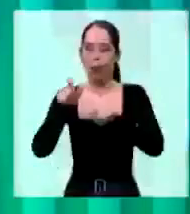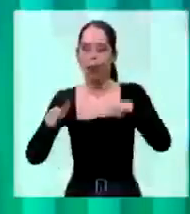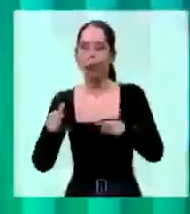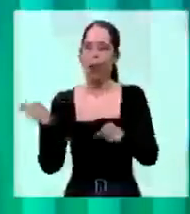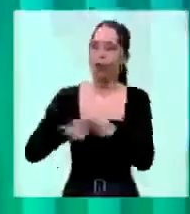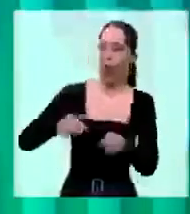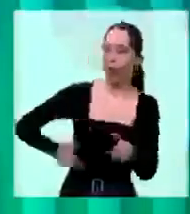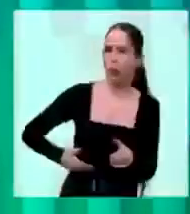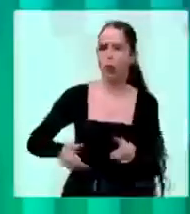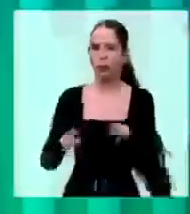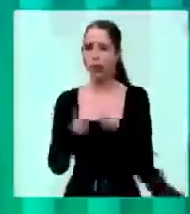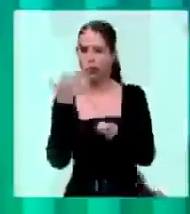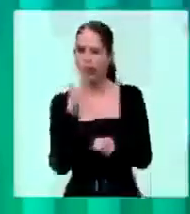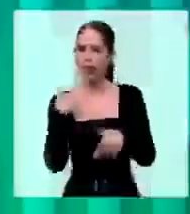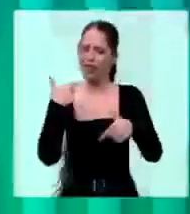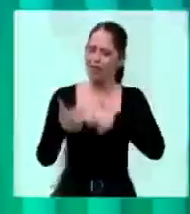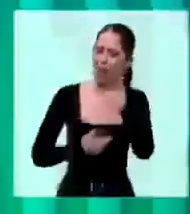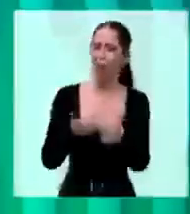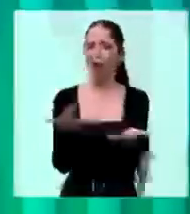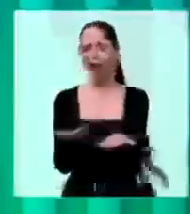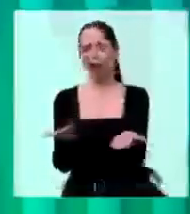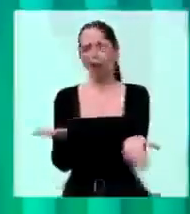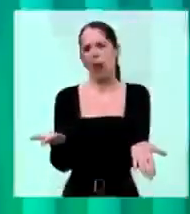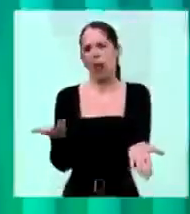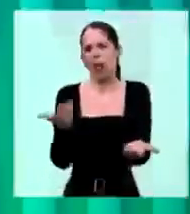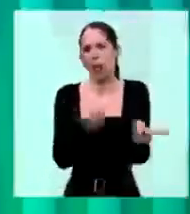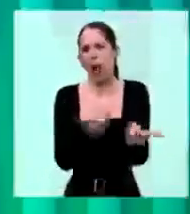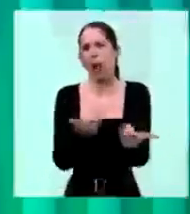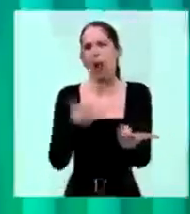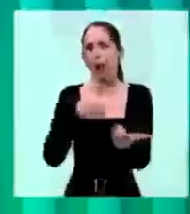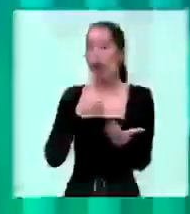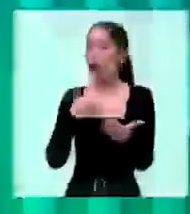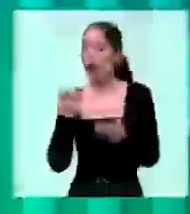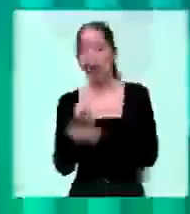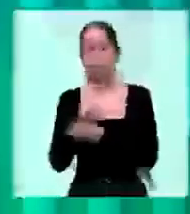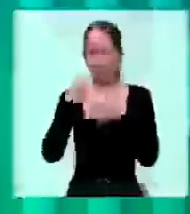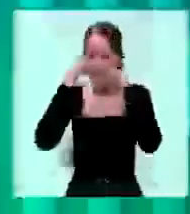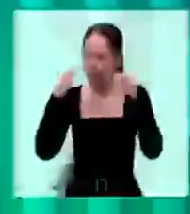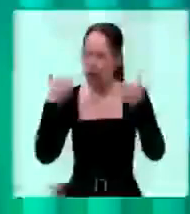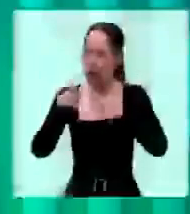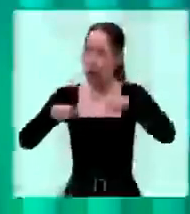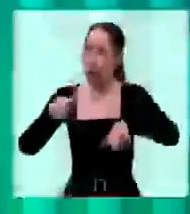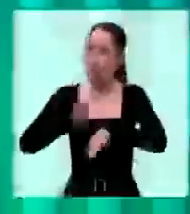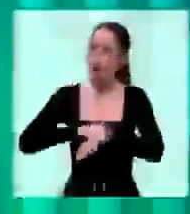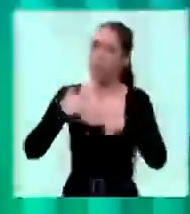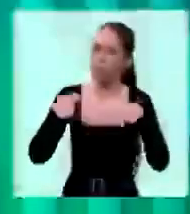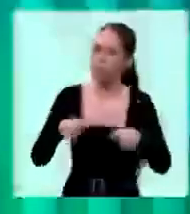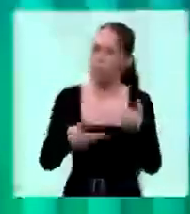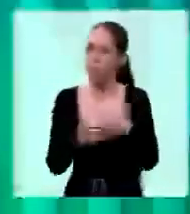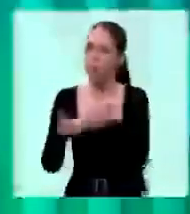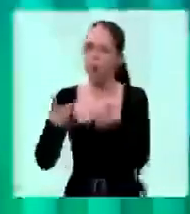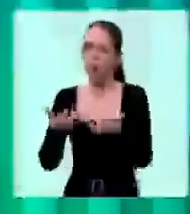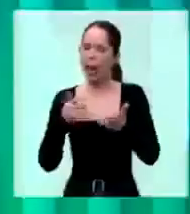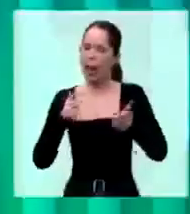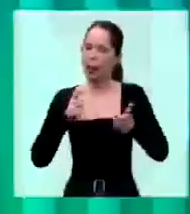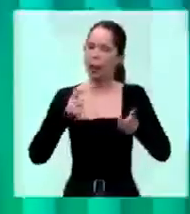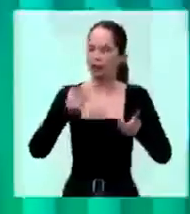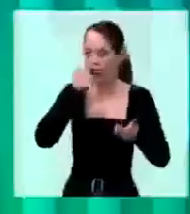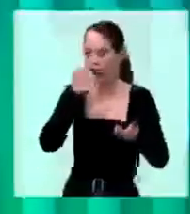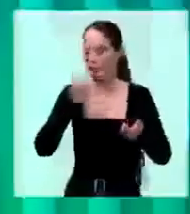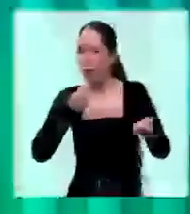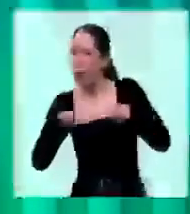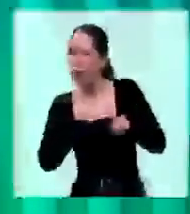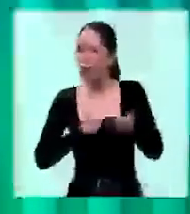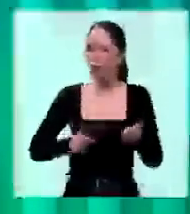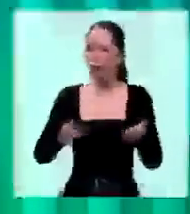E eu garantirei esse olhar atento às pessoas que mais precisam. Eu quero governar para todos de verdade. E todos são as pessoas